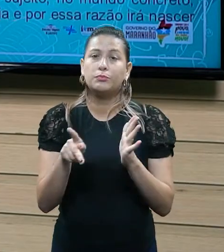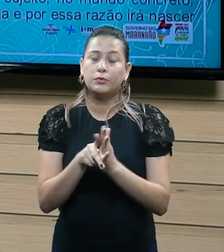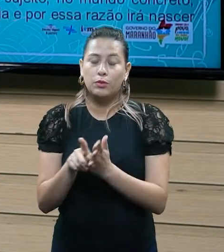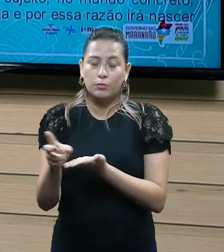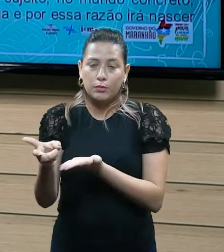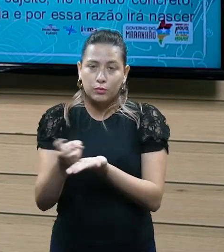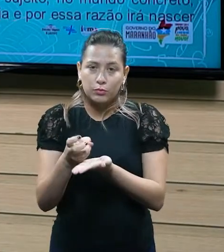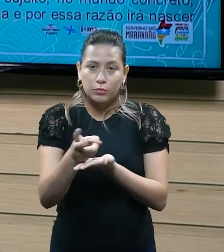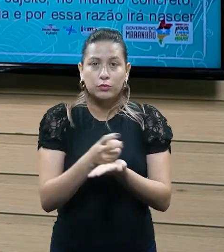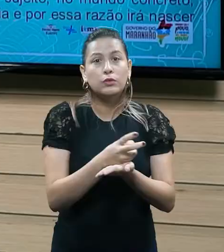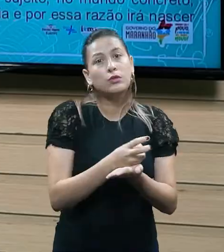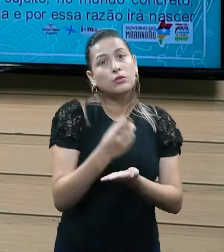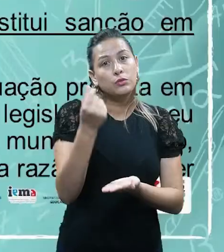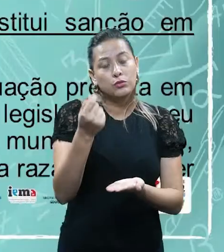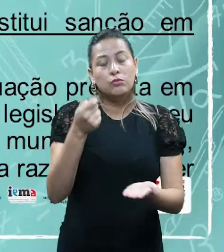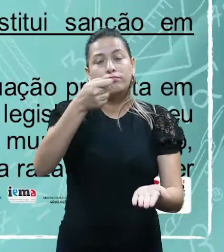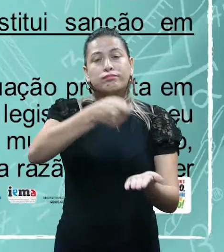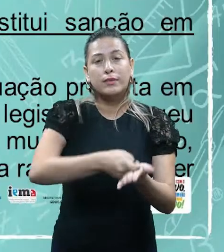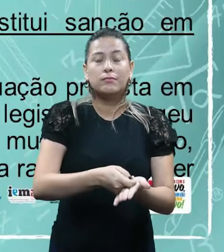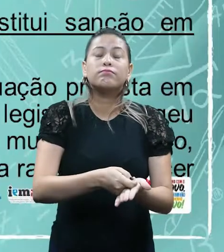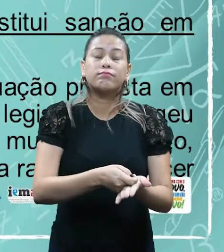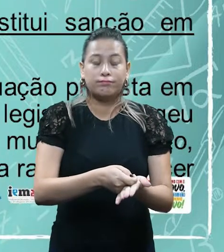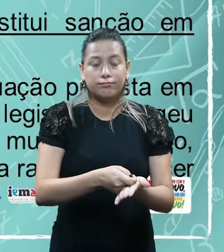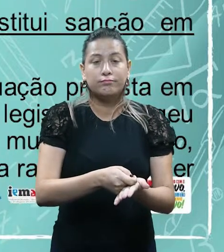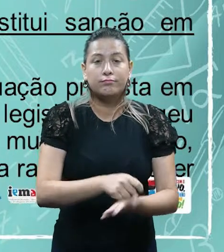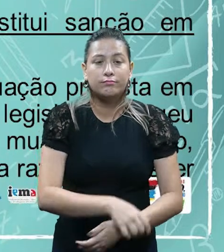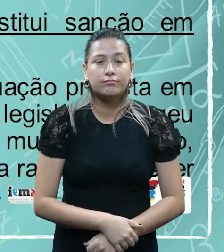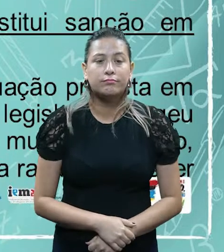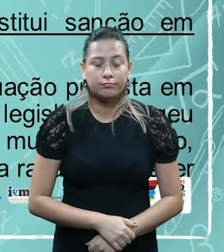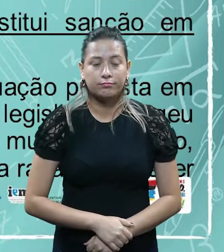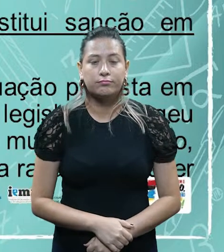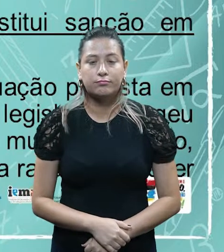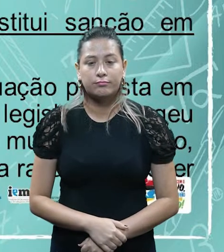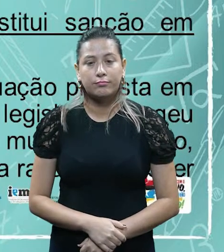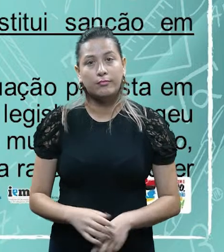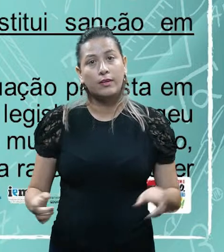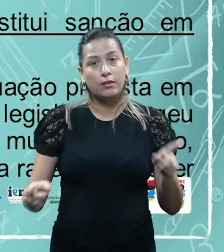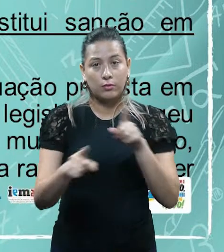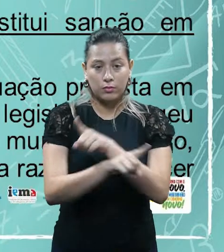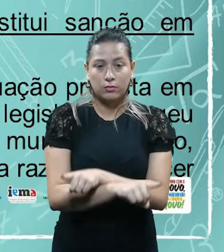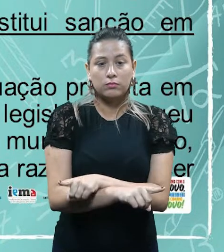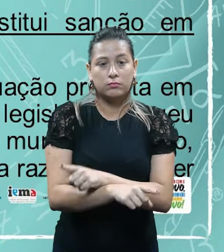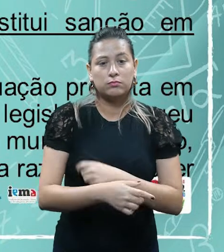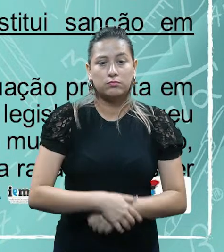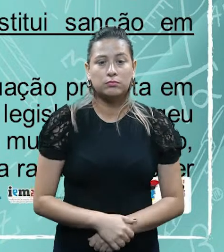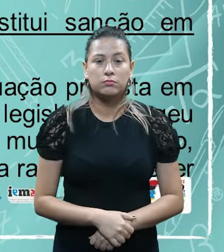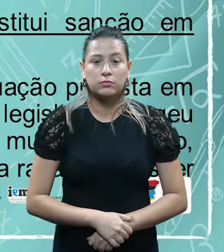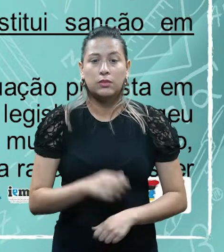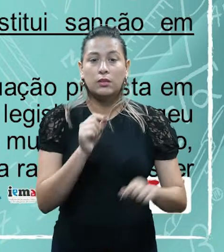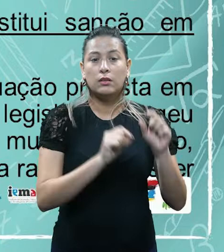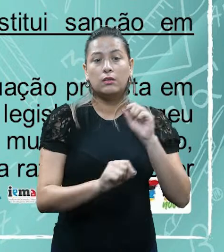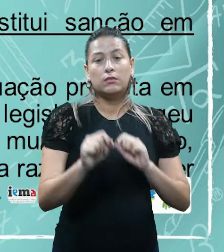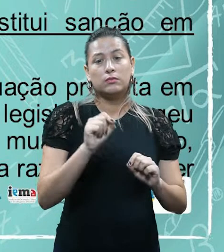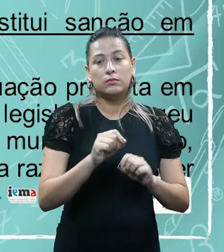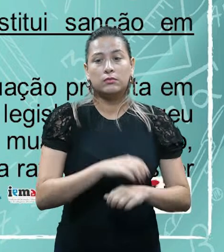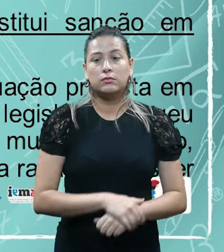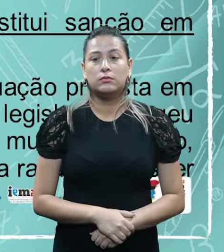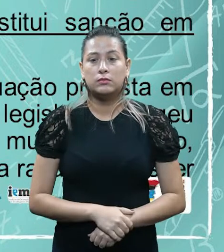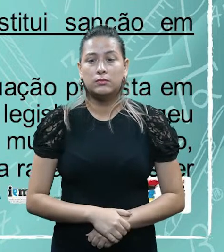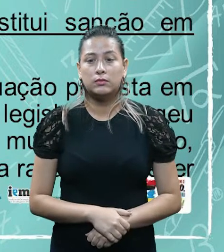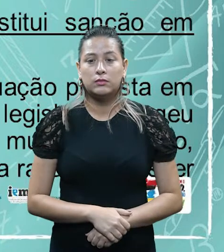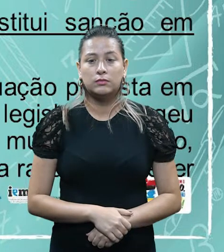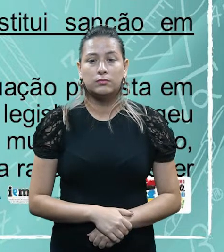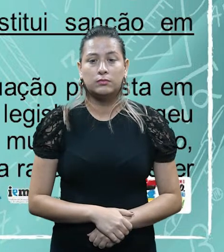Então, você vai ter que pagar o tributo. Ao contrário, né, justamente ao contrário. Paga-se o tributo por incorrer em uma situação